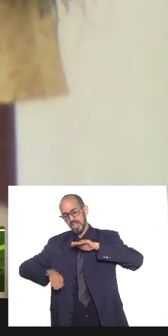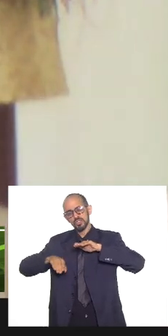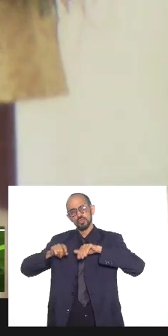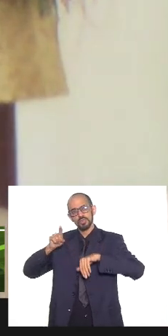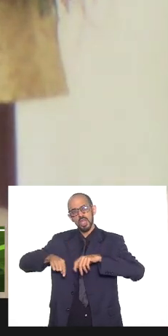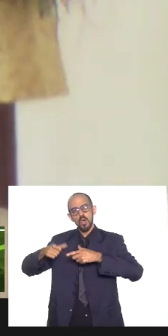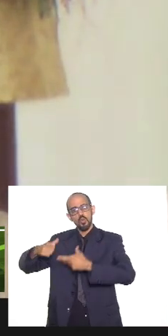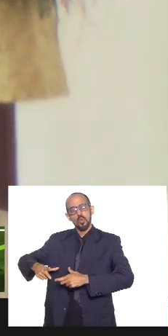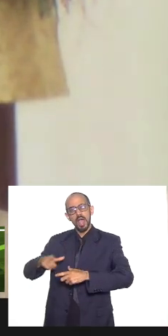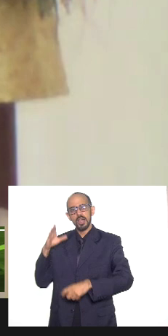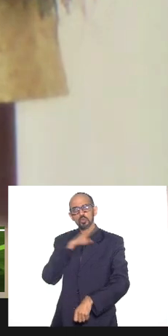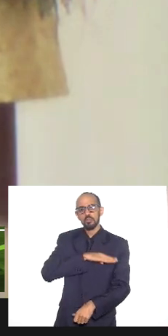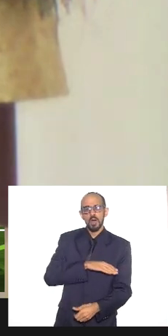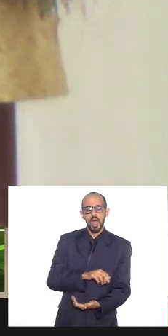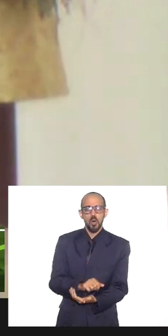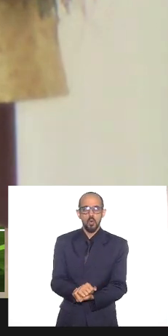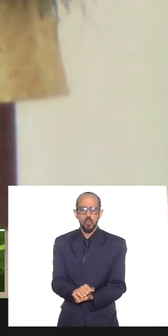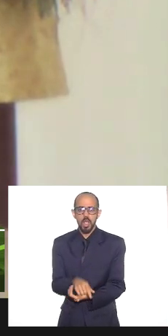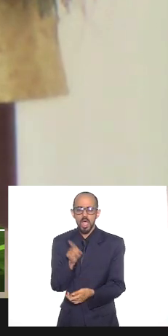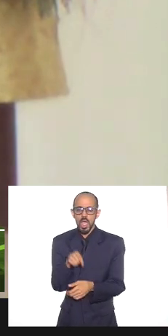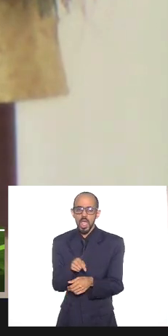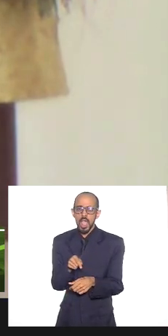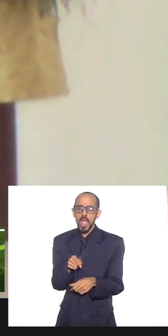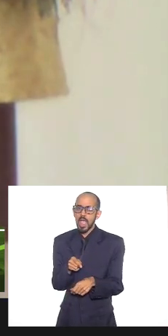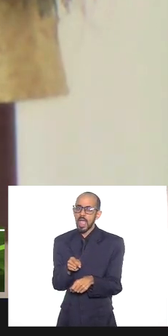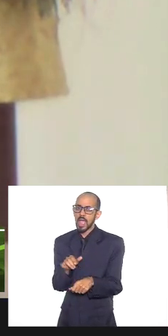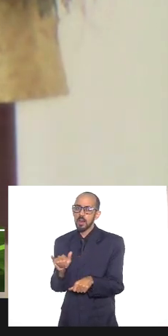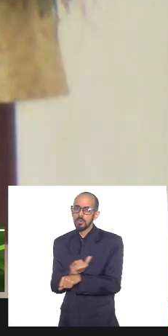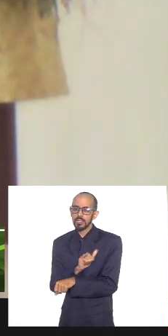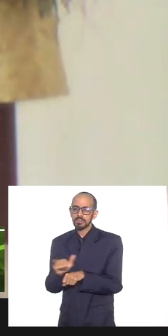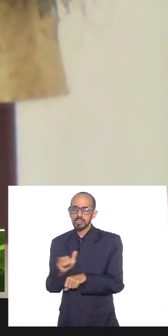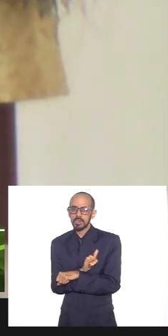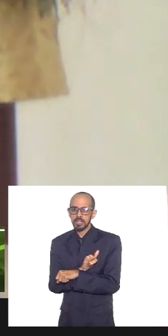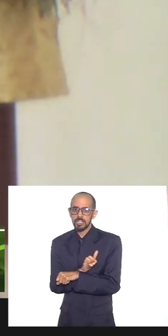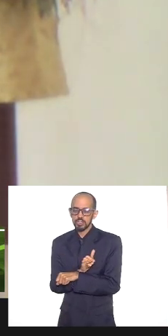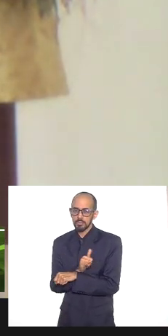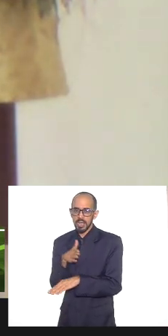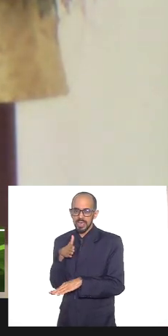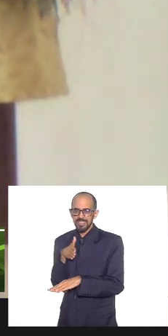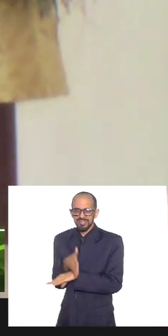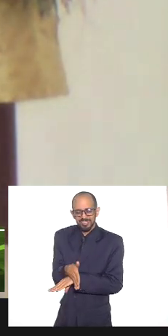E isso é uma porta de entrada por isso que a gente chama de